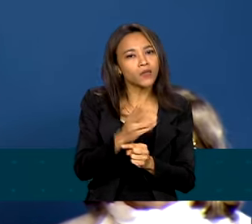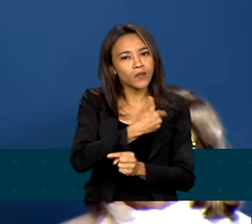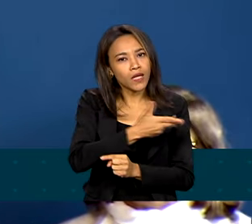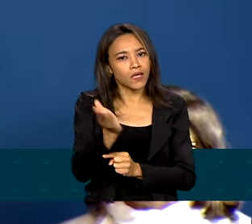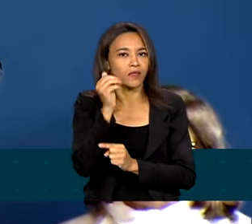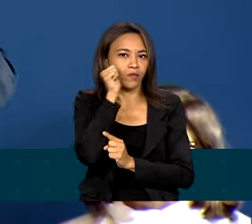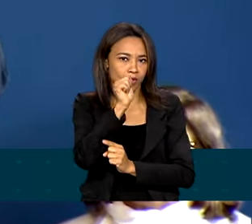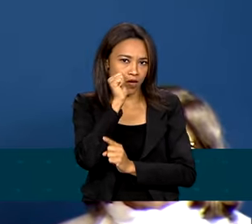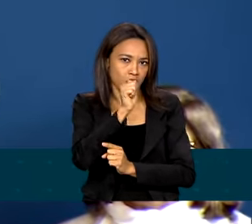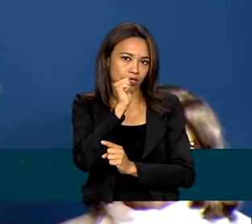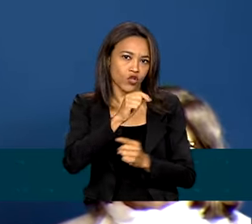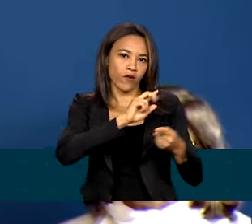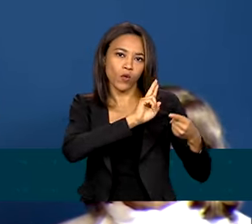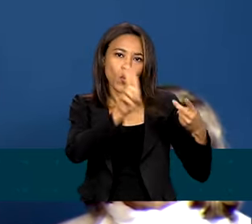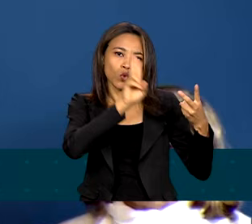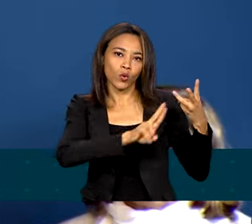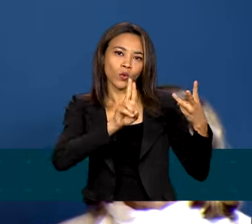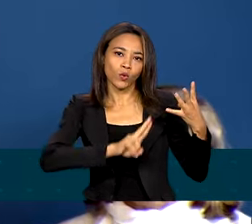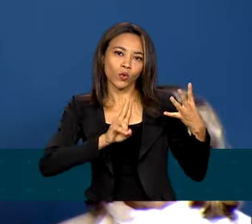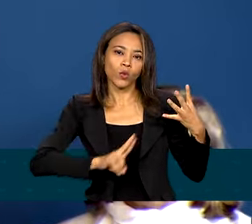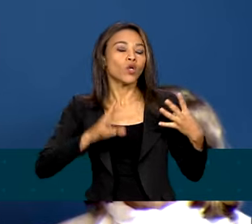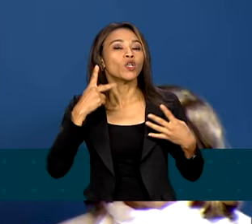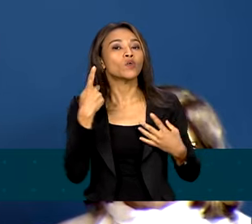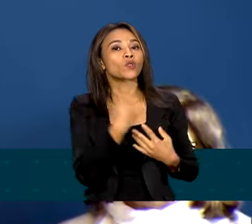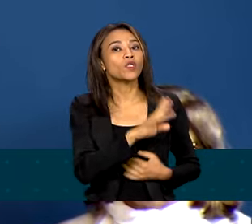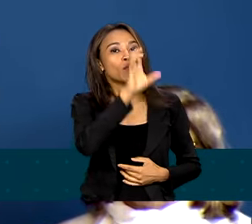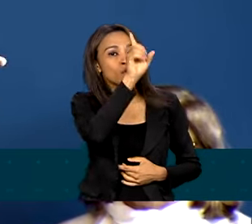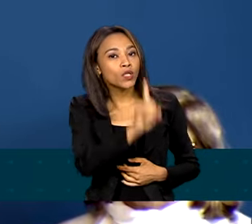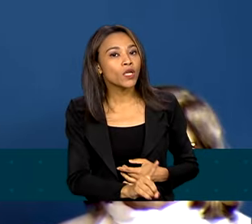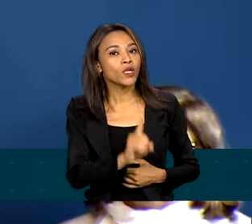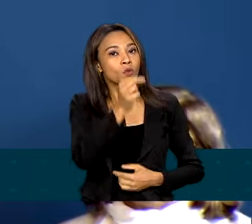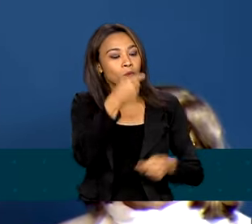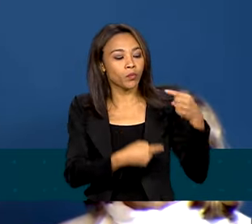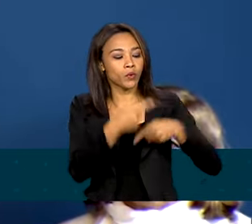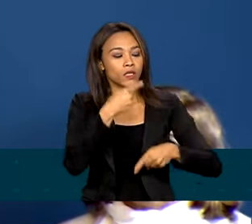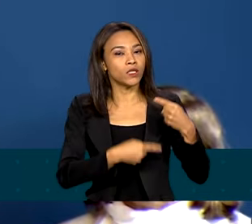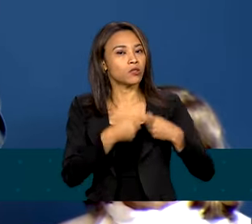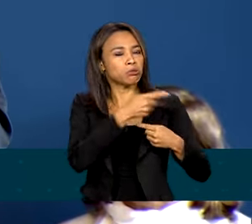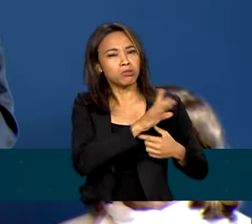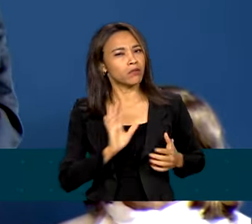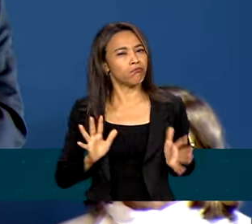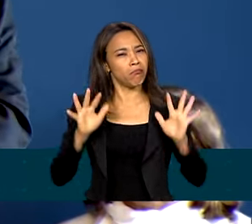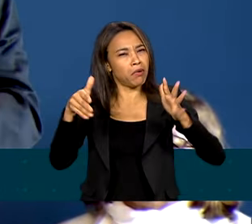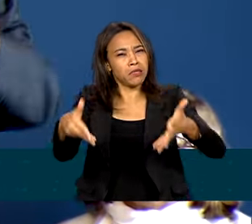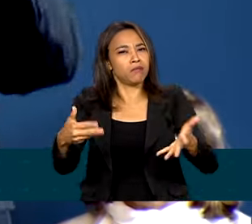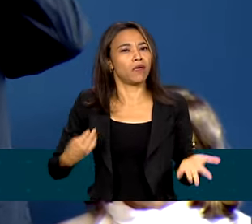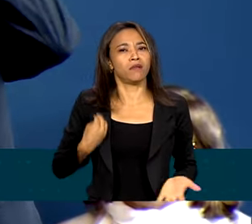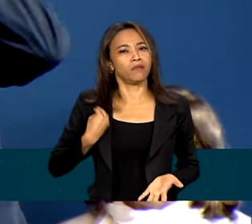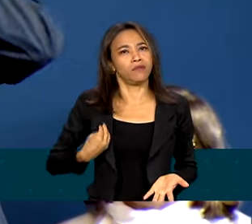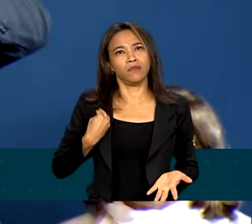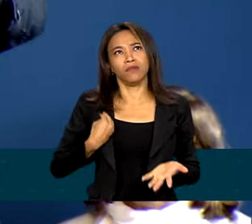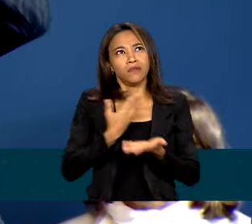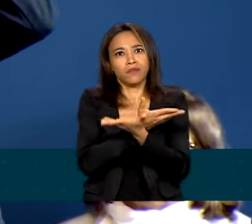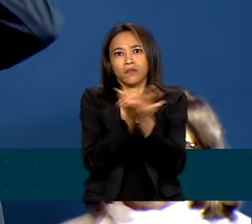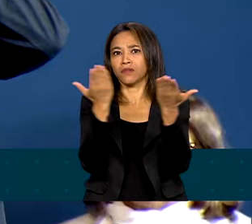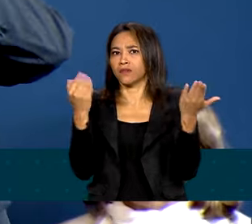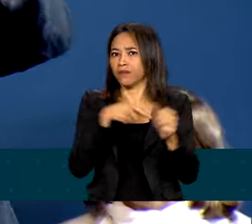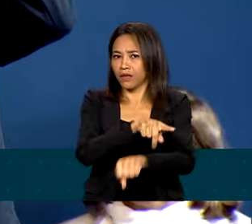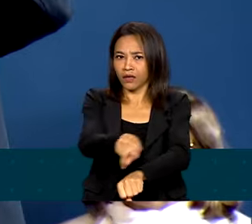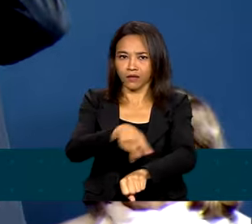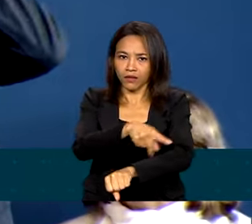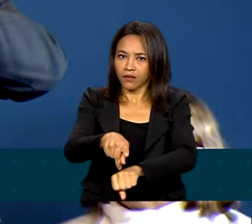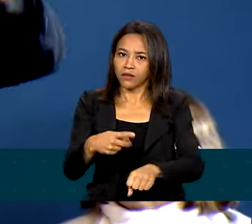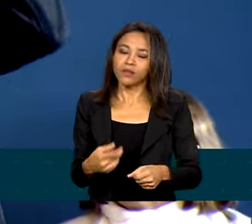e do seu direito político sagrado e inalienável de participar da vida pública do país, mas, sobretudo,